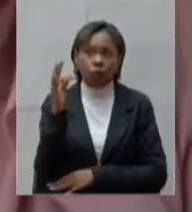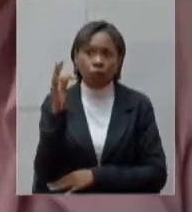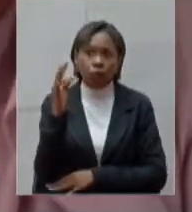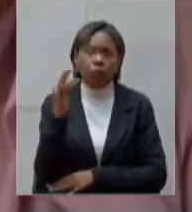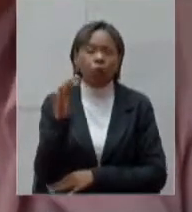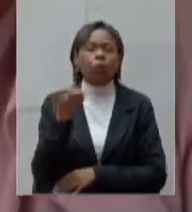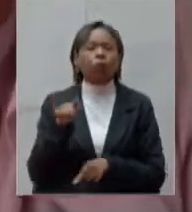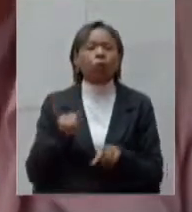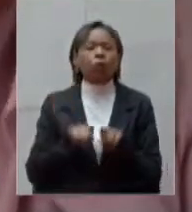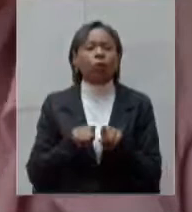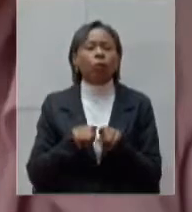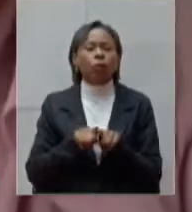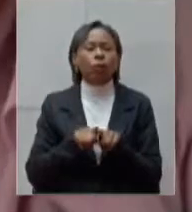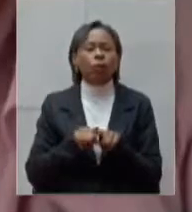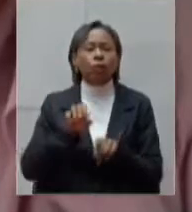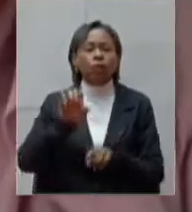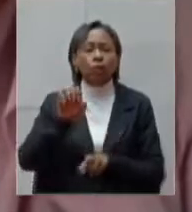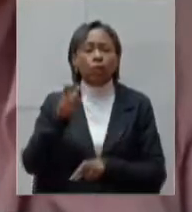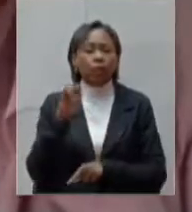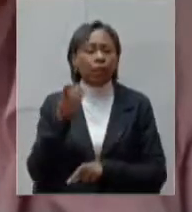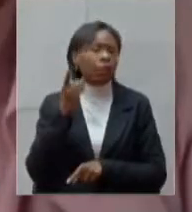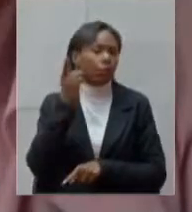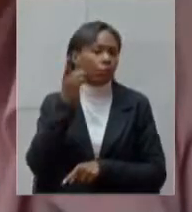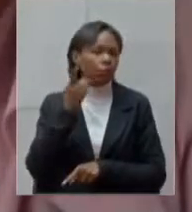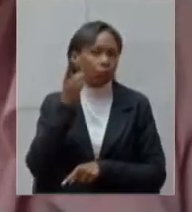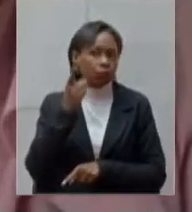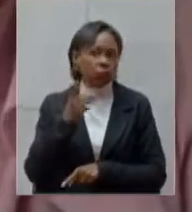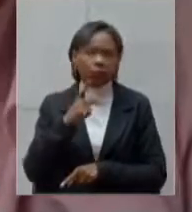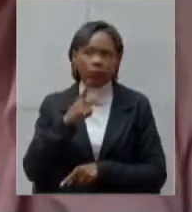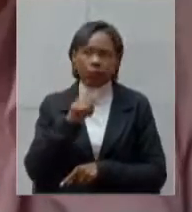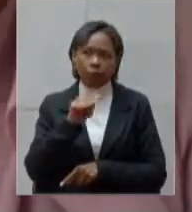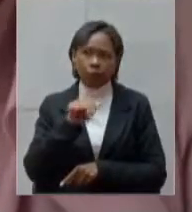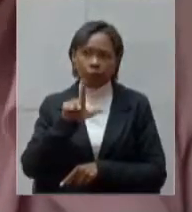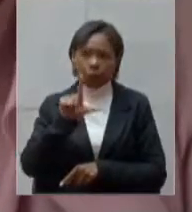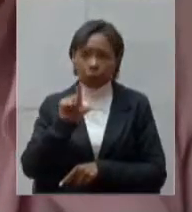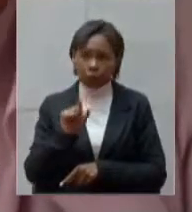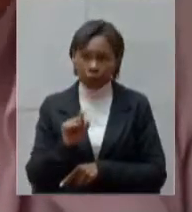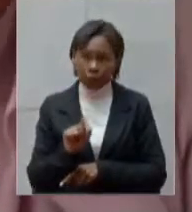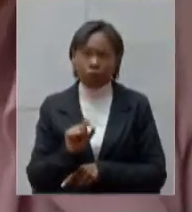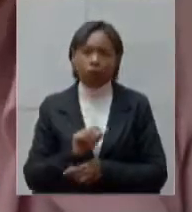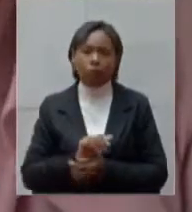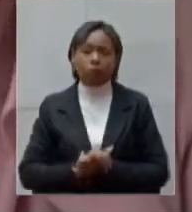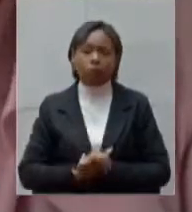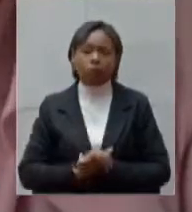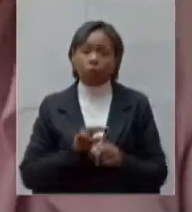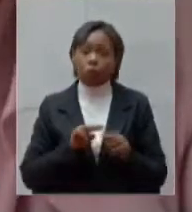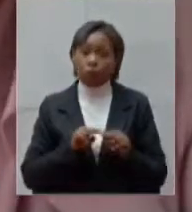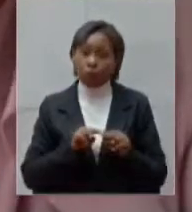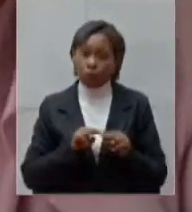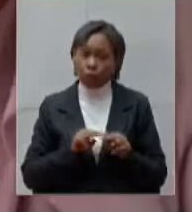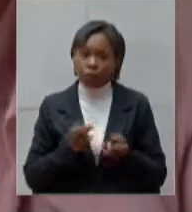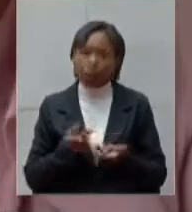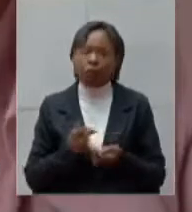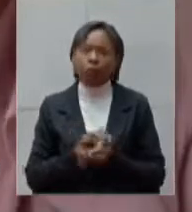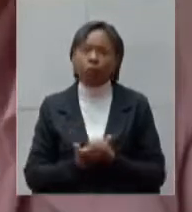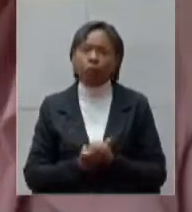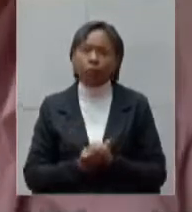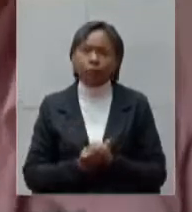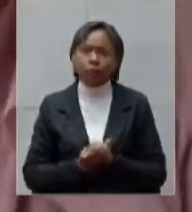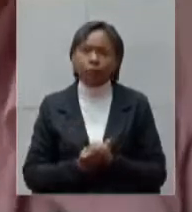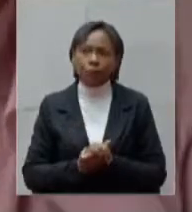-deputado colega prefeito Paulo Pial prefeito de Uberaba saudar também o Greco